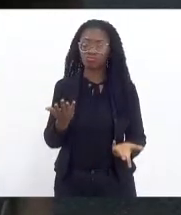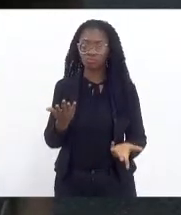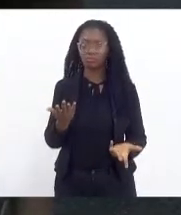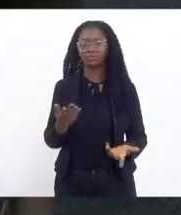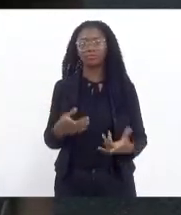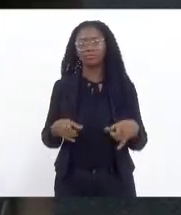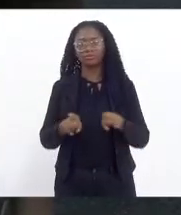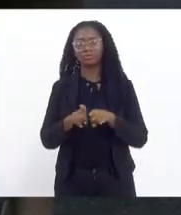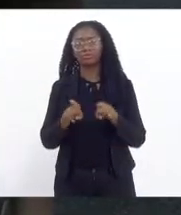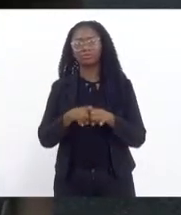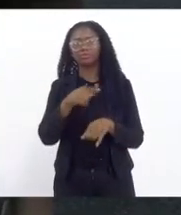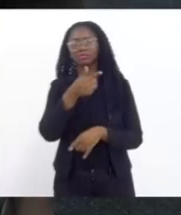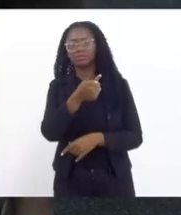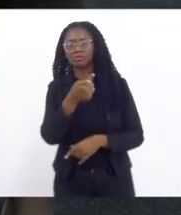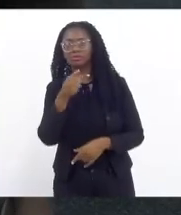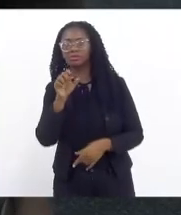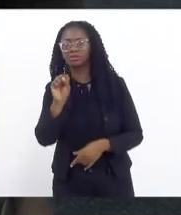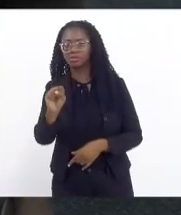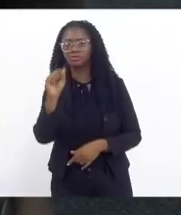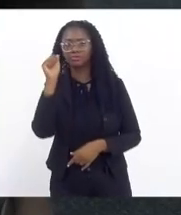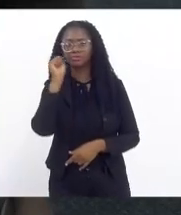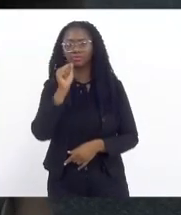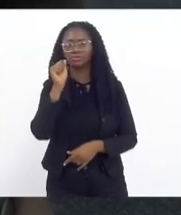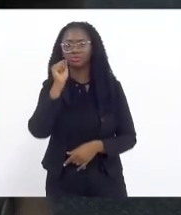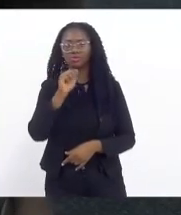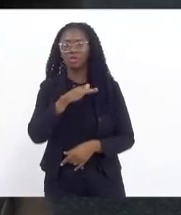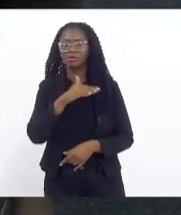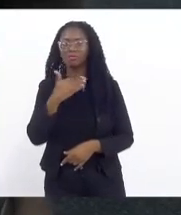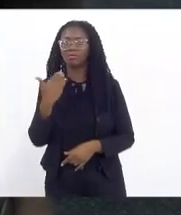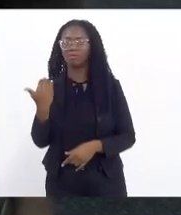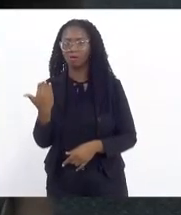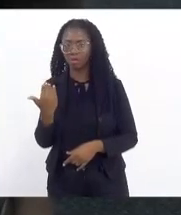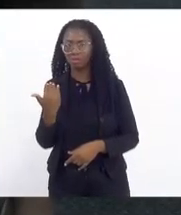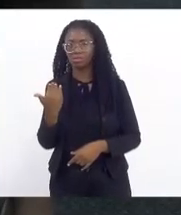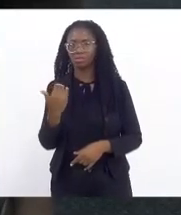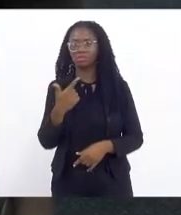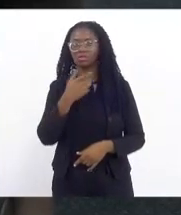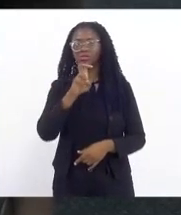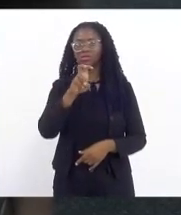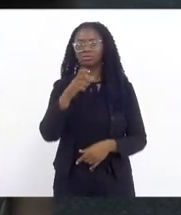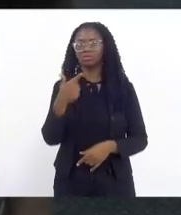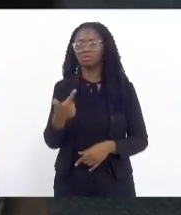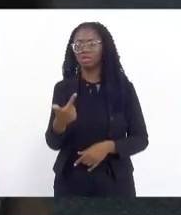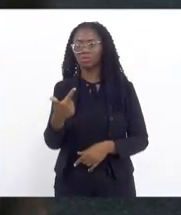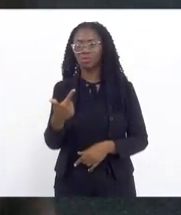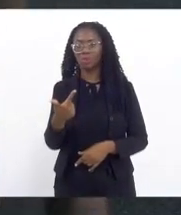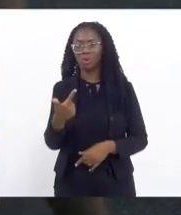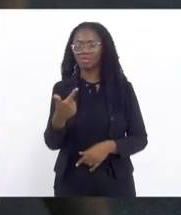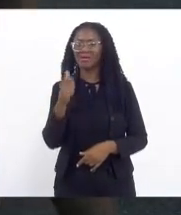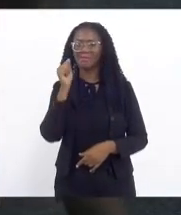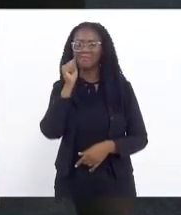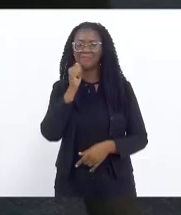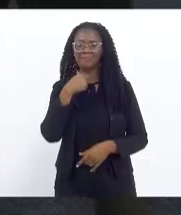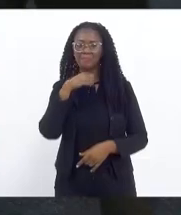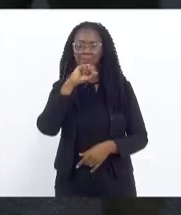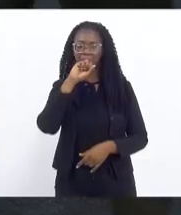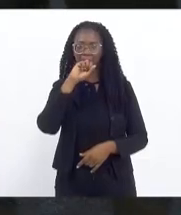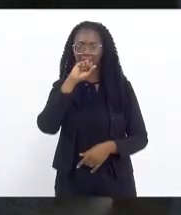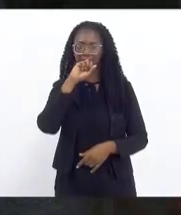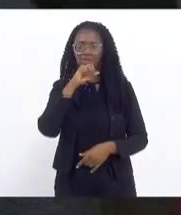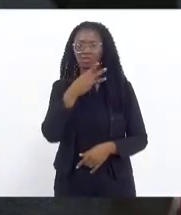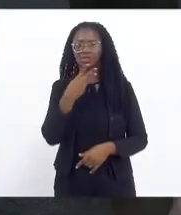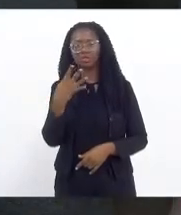universo de 78 mulheres mortas, 52 eram mães, 34